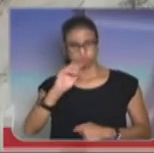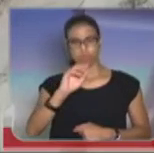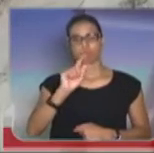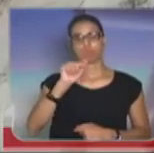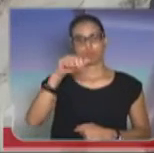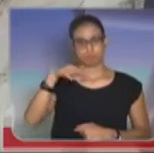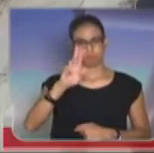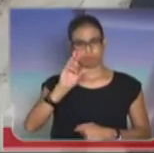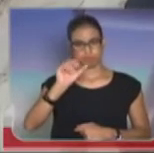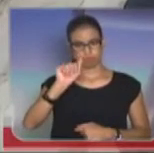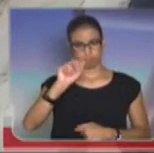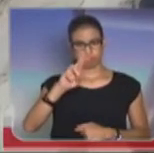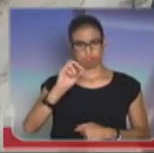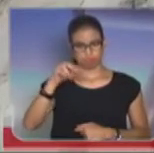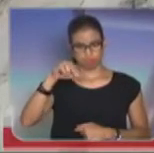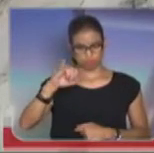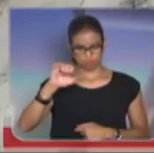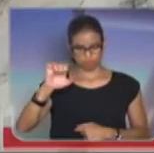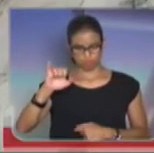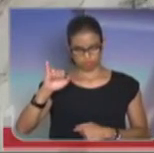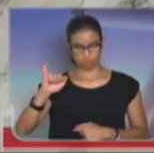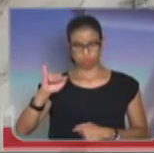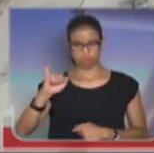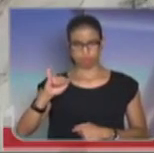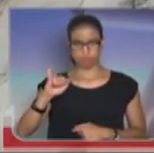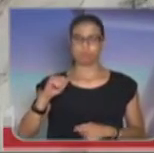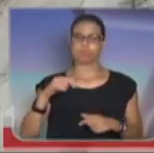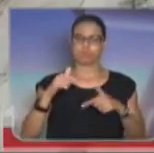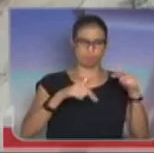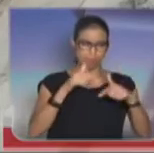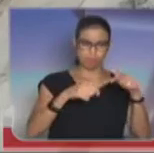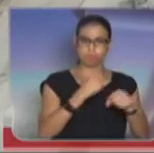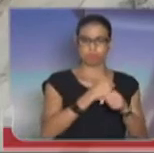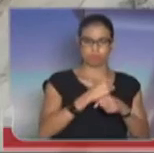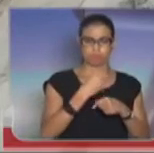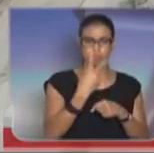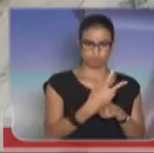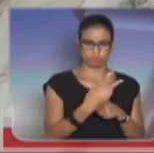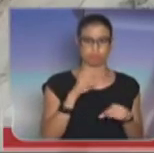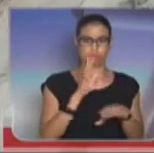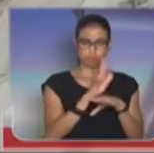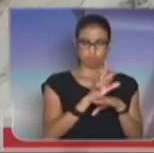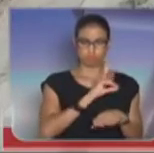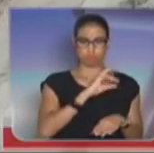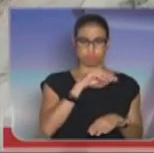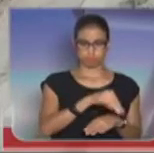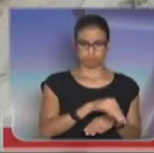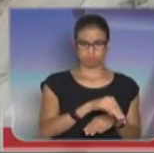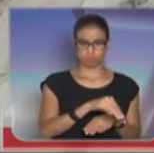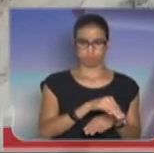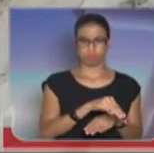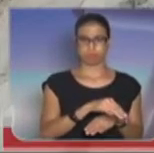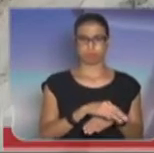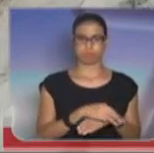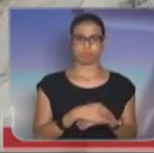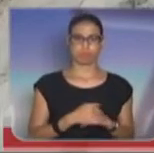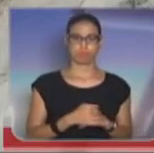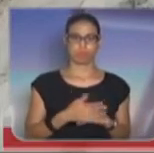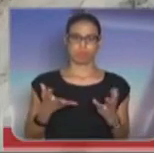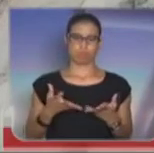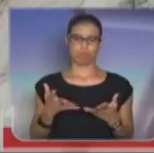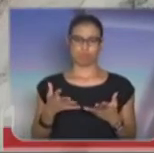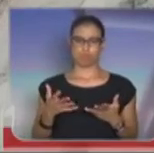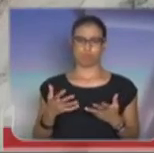comando de praticamente dois anos à frente da Polícia Militar, até por estar extinguindo o tempo dele agora em